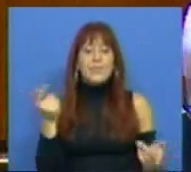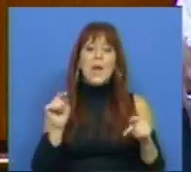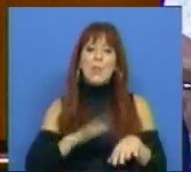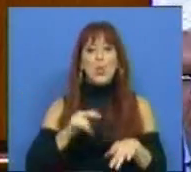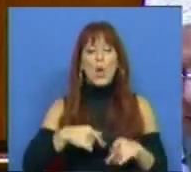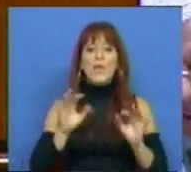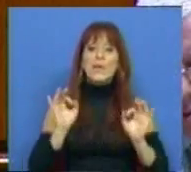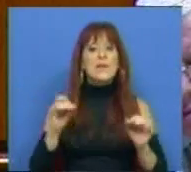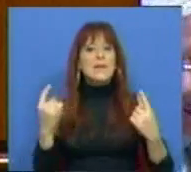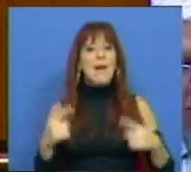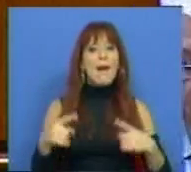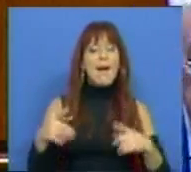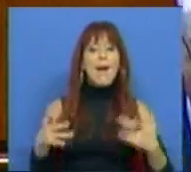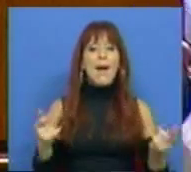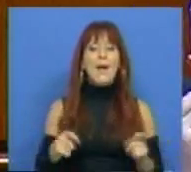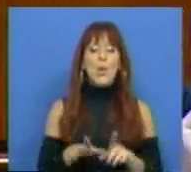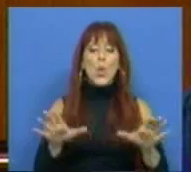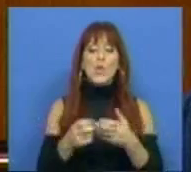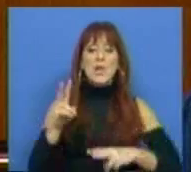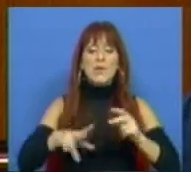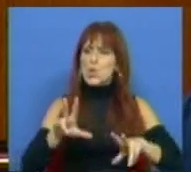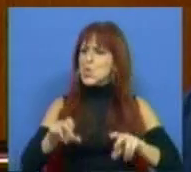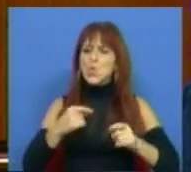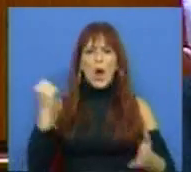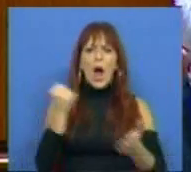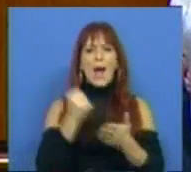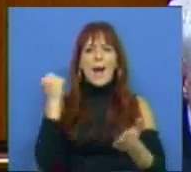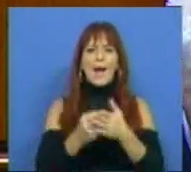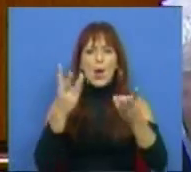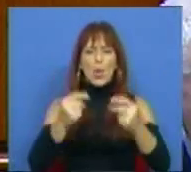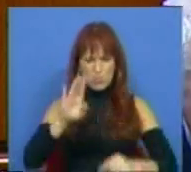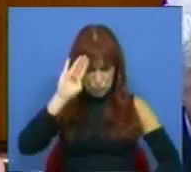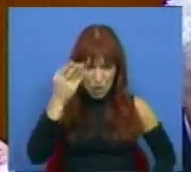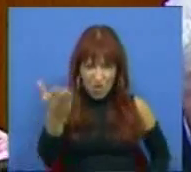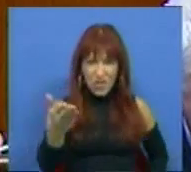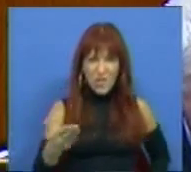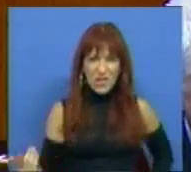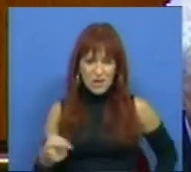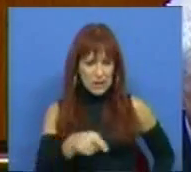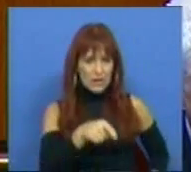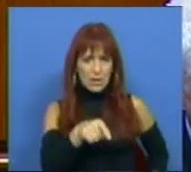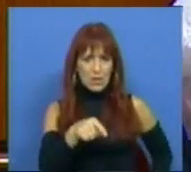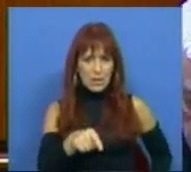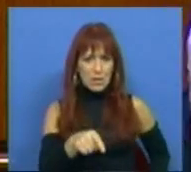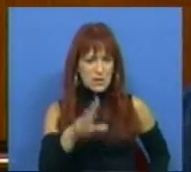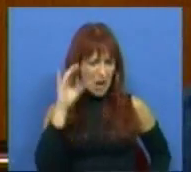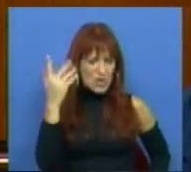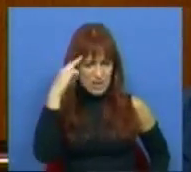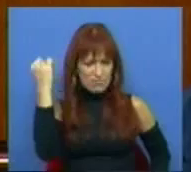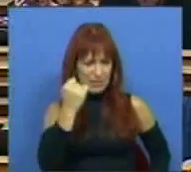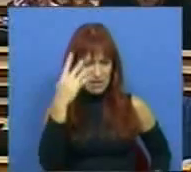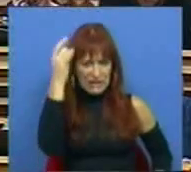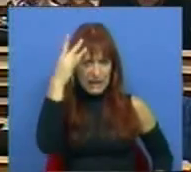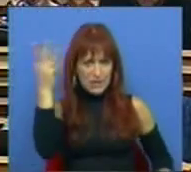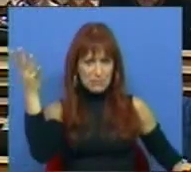isso, tenho a certeza que o Conselho Fiscal nunca certificaria contas se soubesse que isso estava a acontecer.